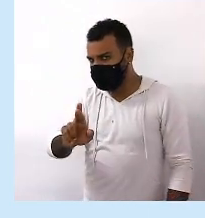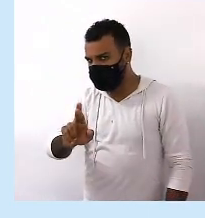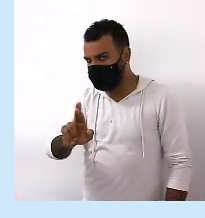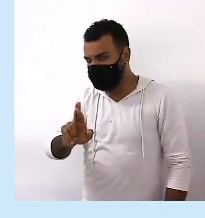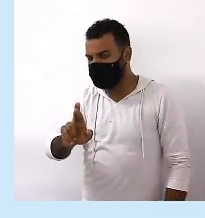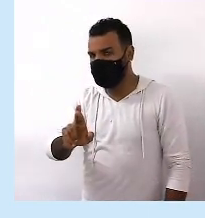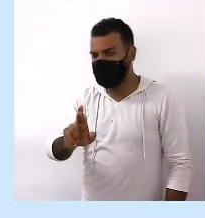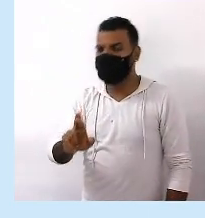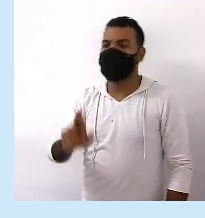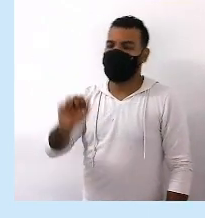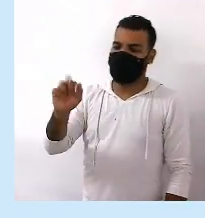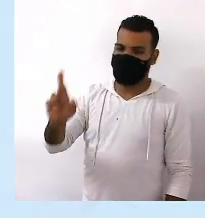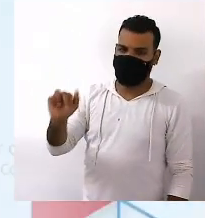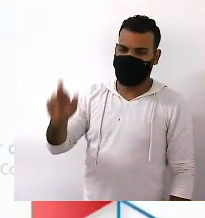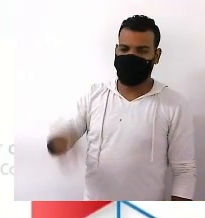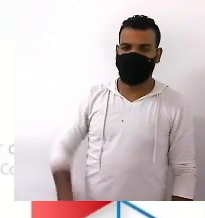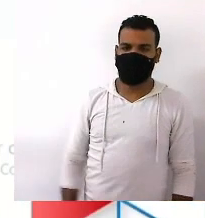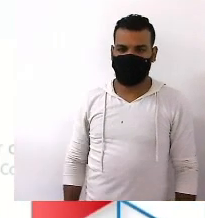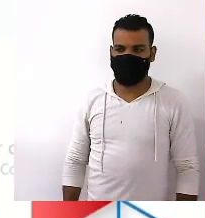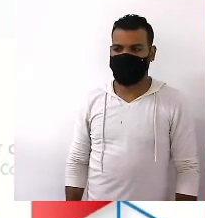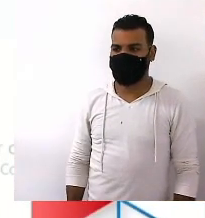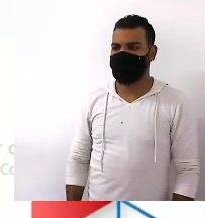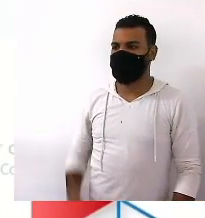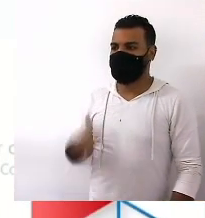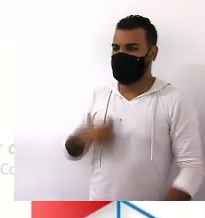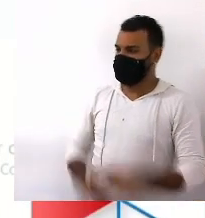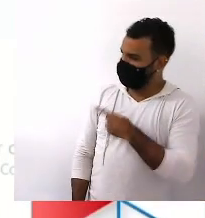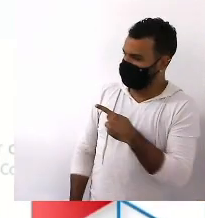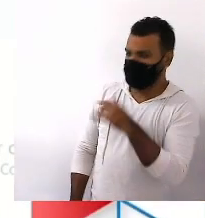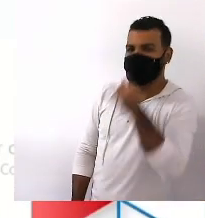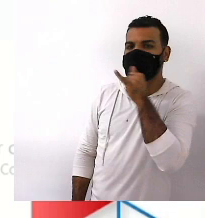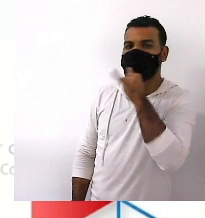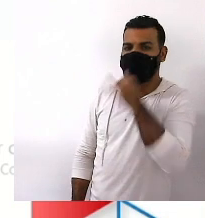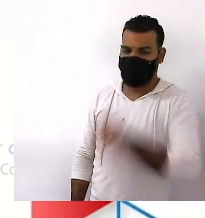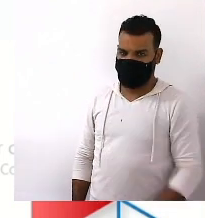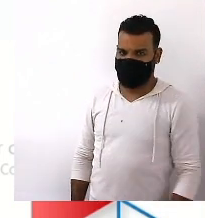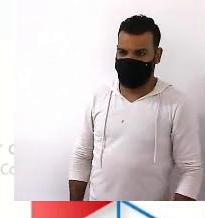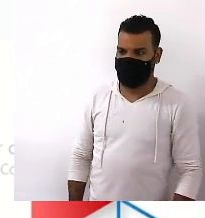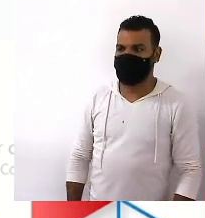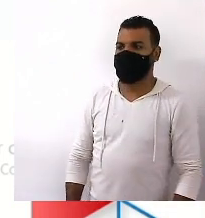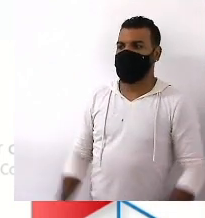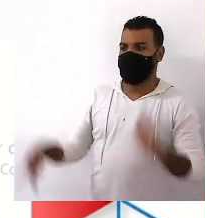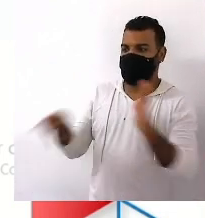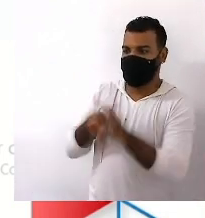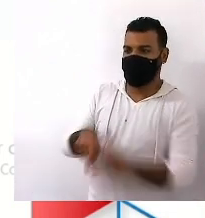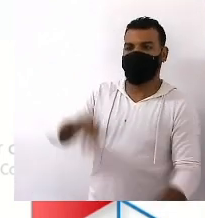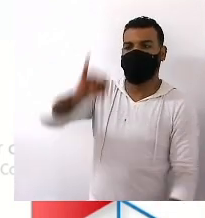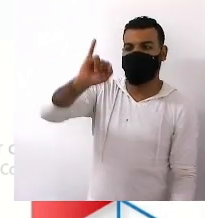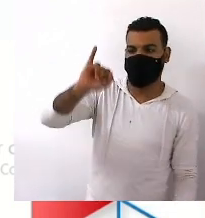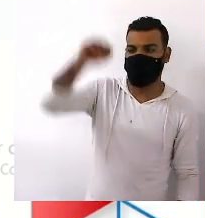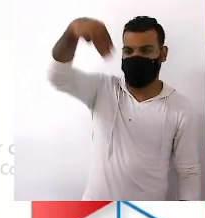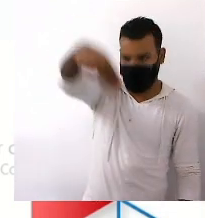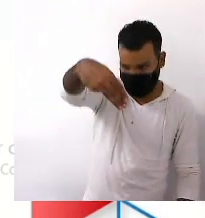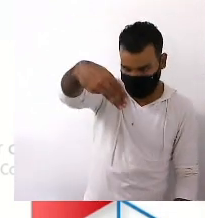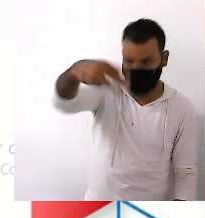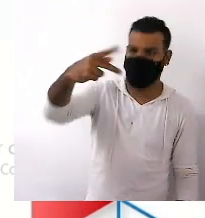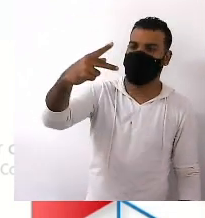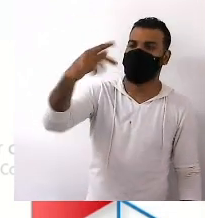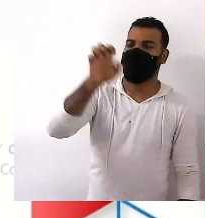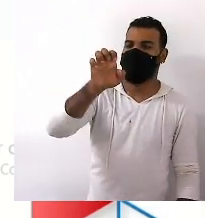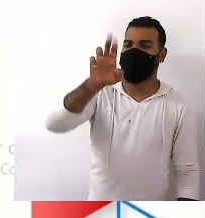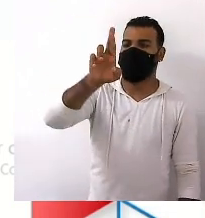Sair Terminação ER Primeira Segunda E terceira Conjugações Esses verbos No